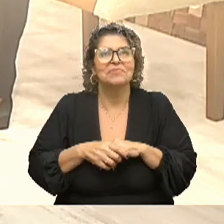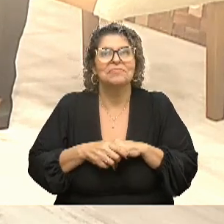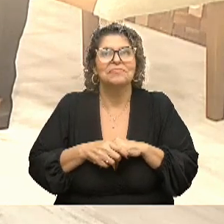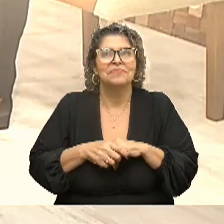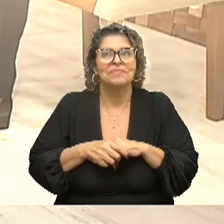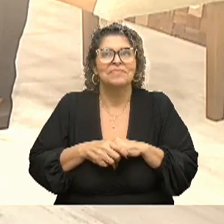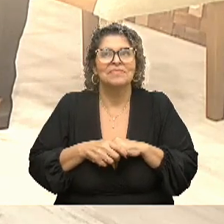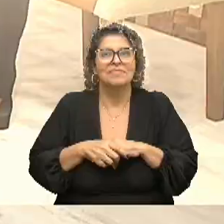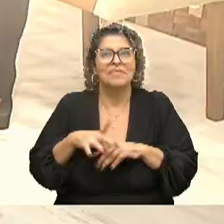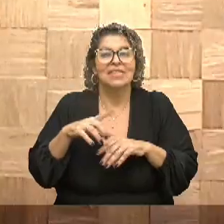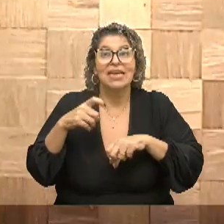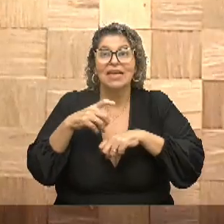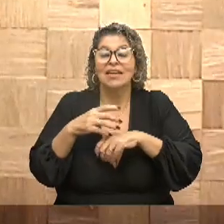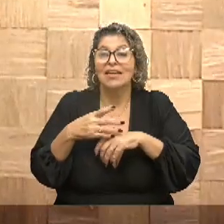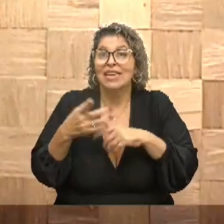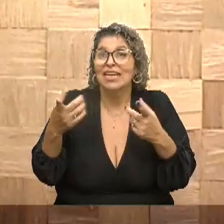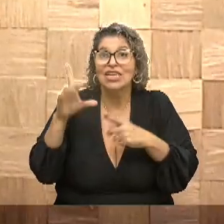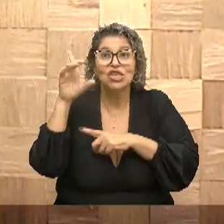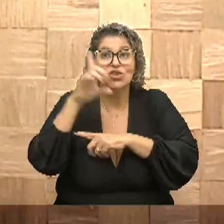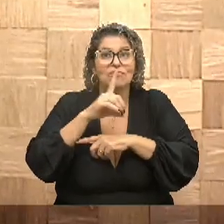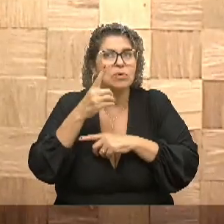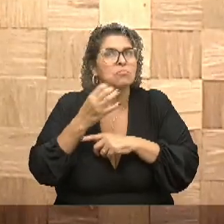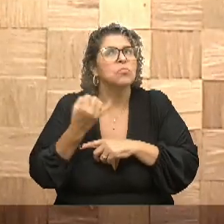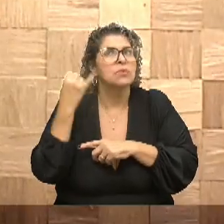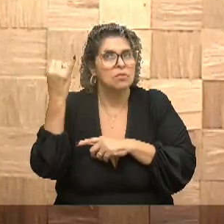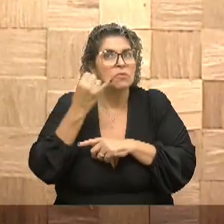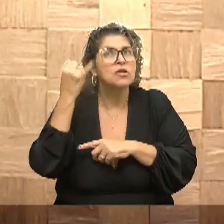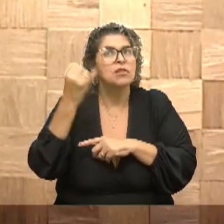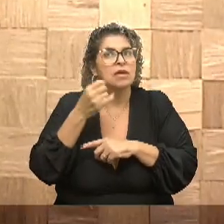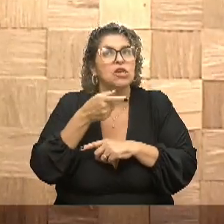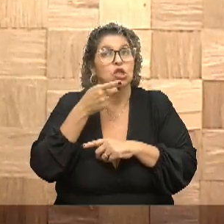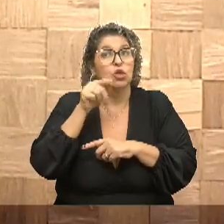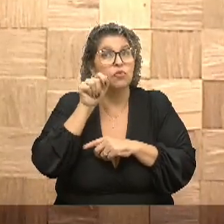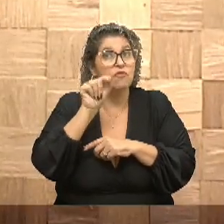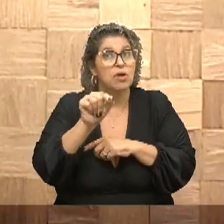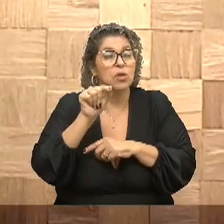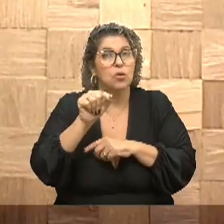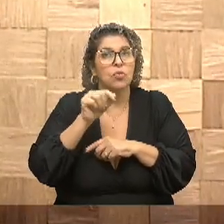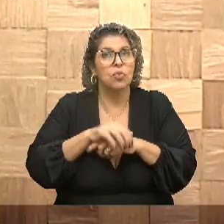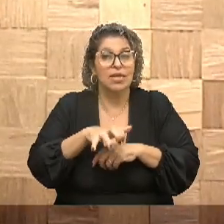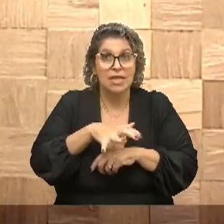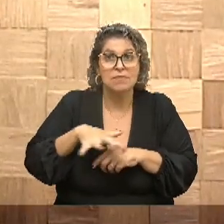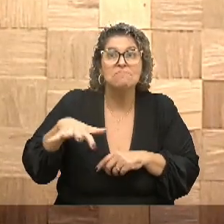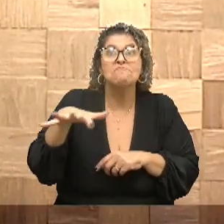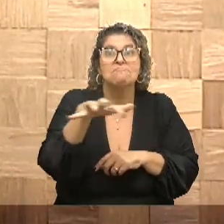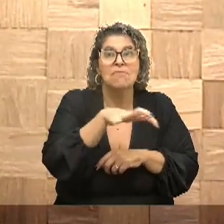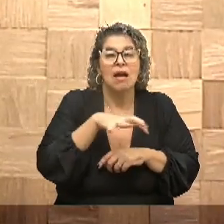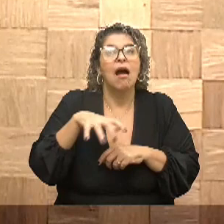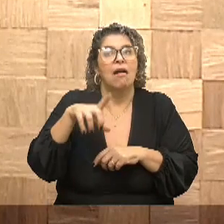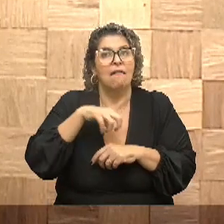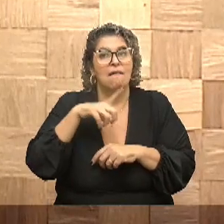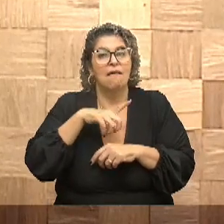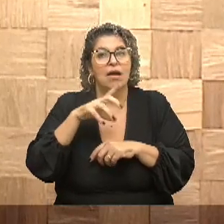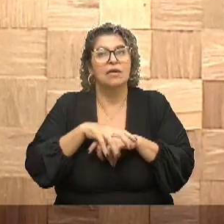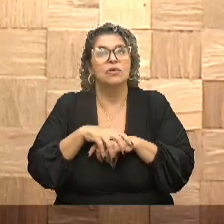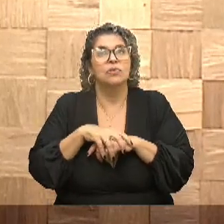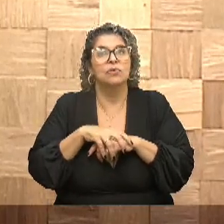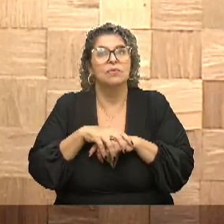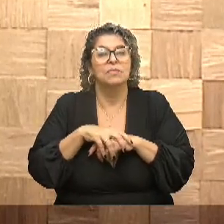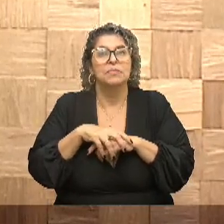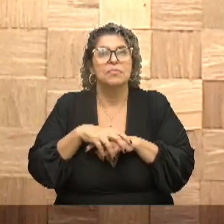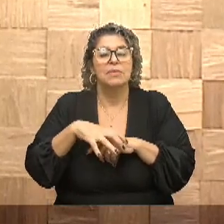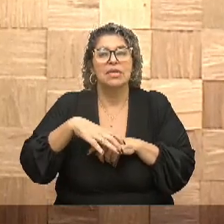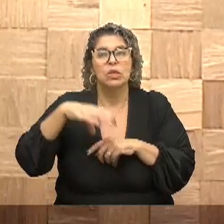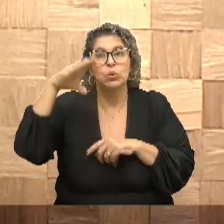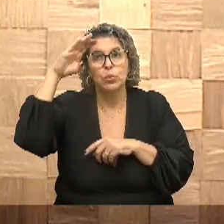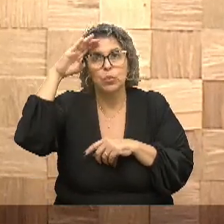Eu acho que naquele momento ali foi super importante aquela fala que tu fizeste, daquele espaço ali de ter esse espaço de escuta, para